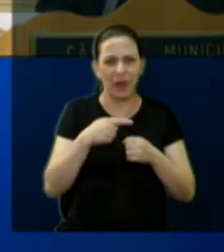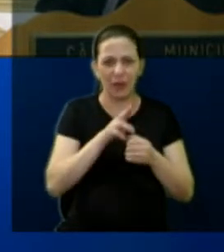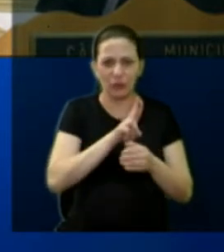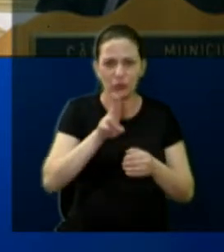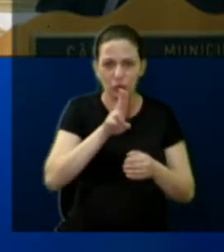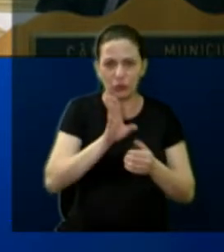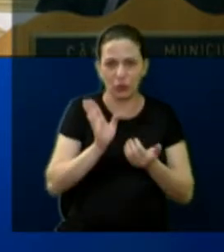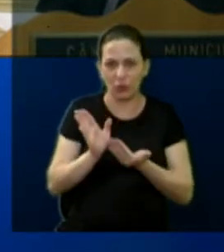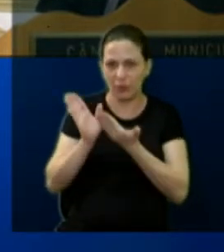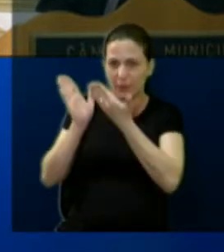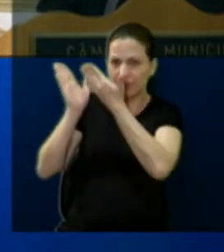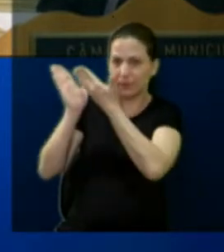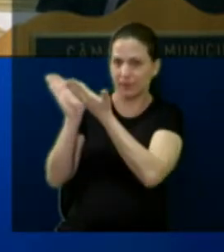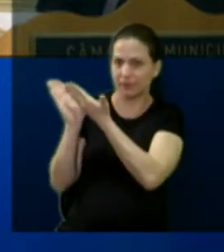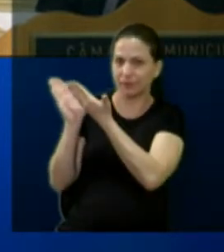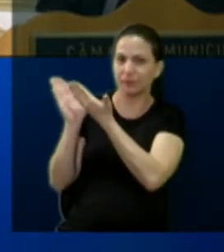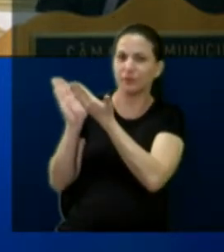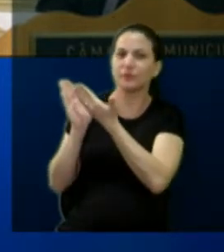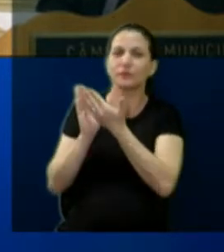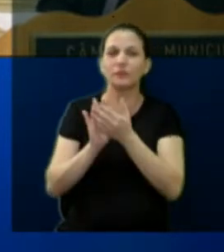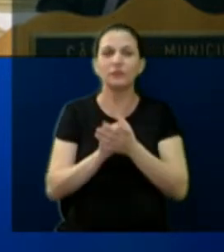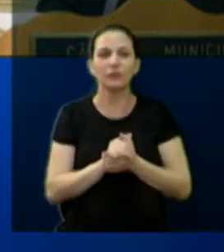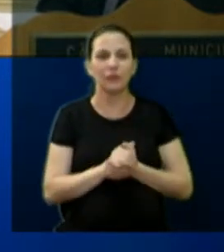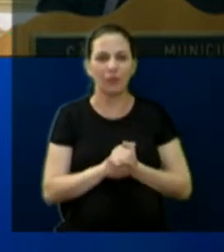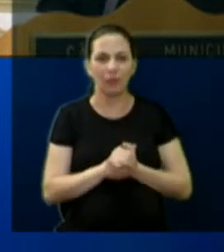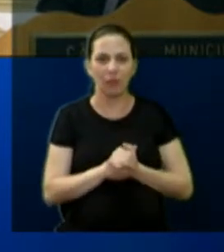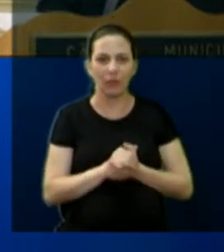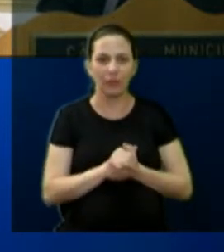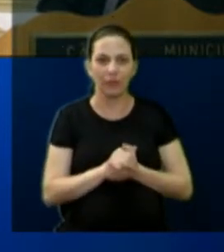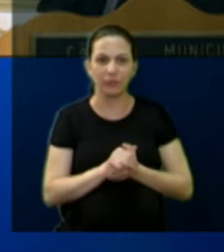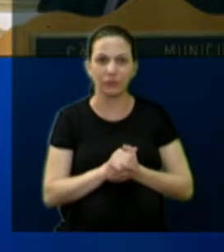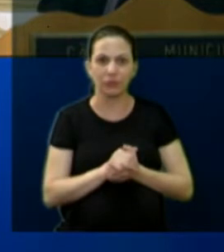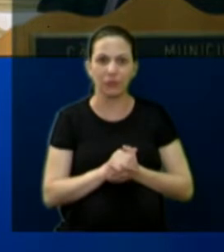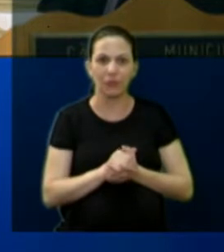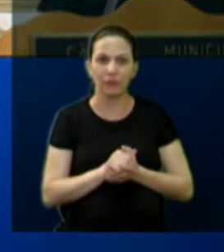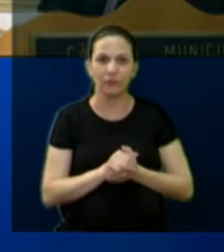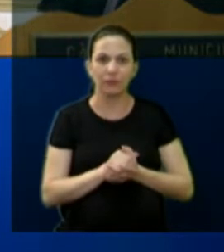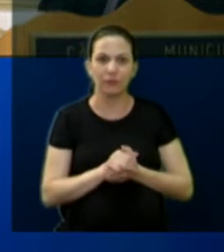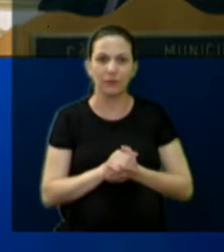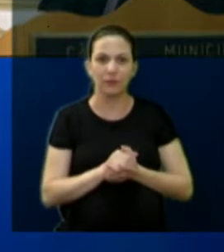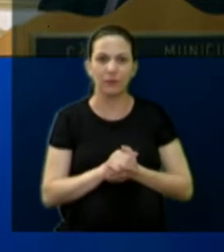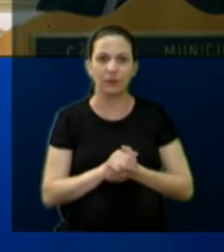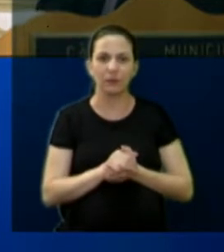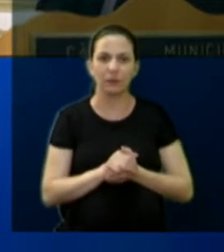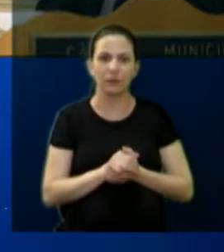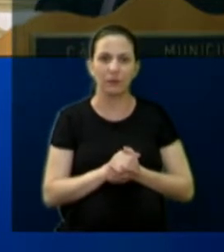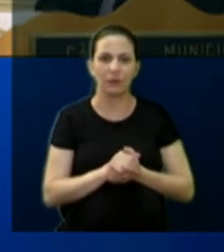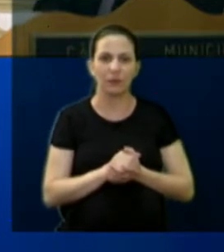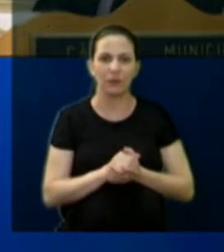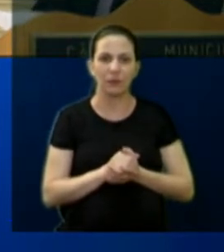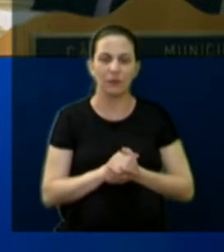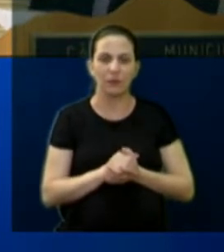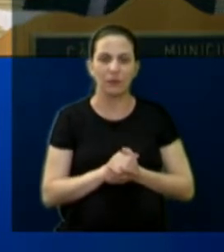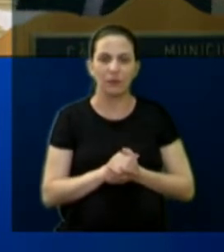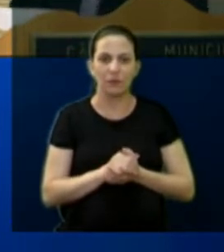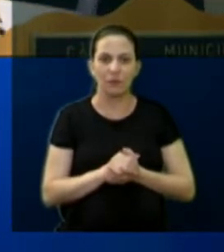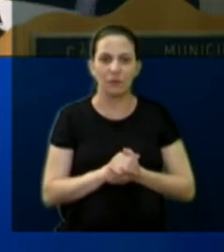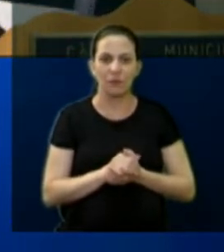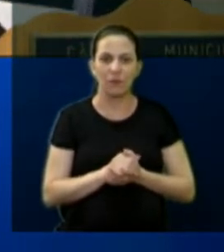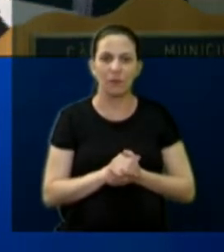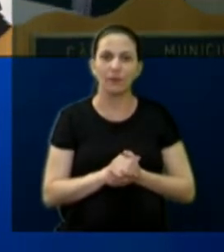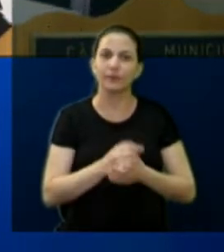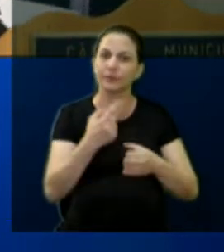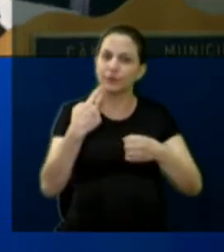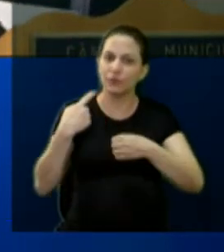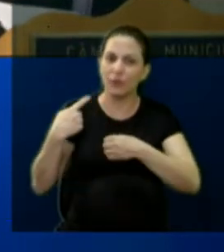Jardim Universal, Área Rural, Santa Egelina, Vila Xavier, Santana, e vai por aí afora, em tudo